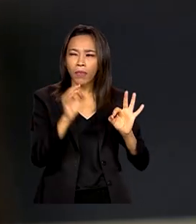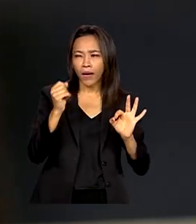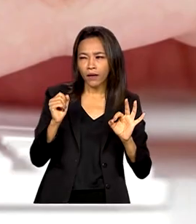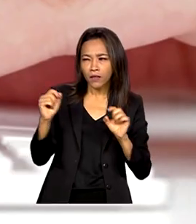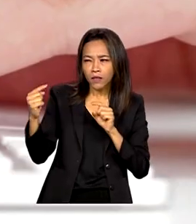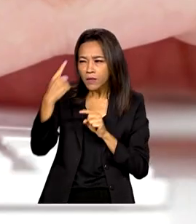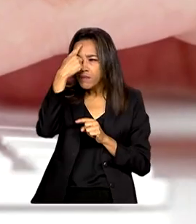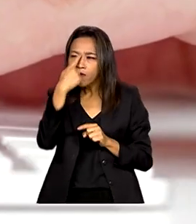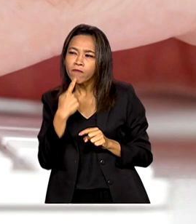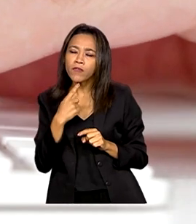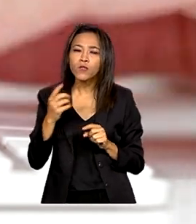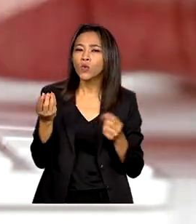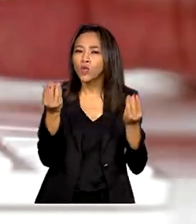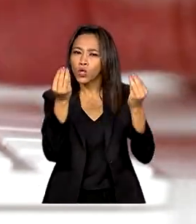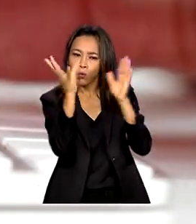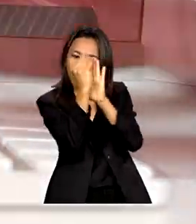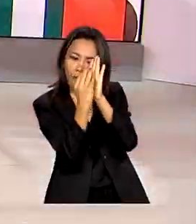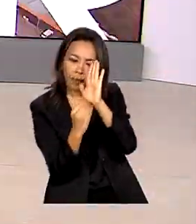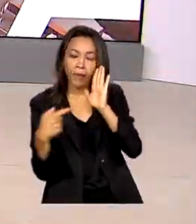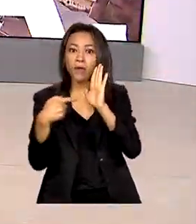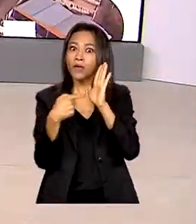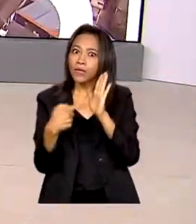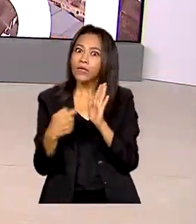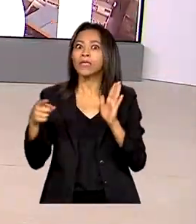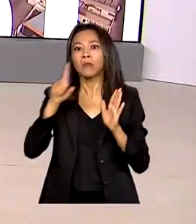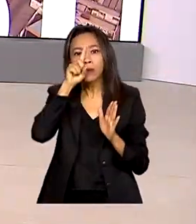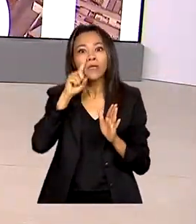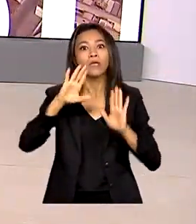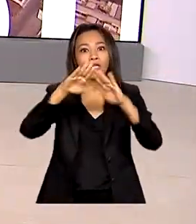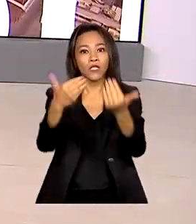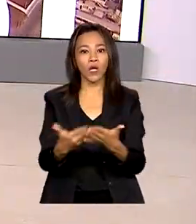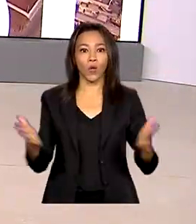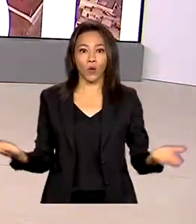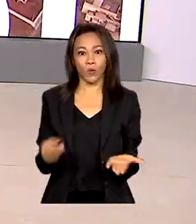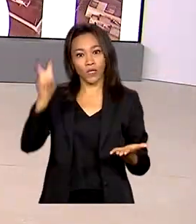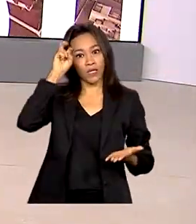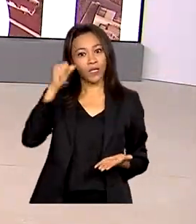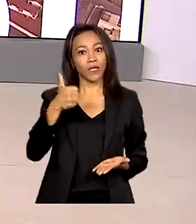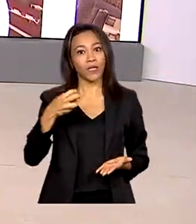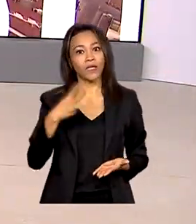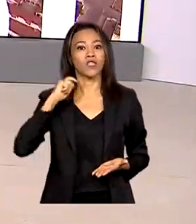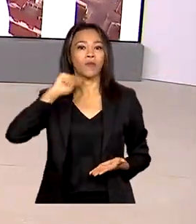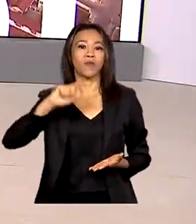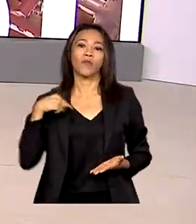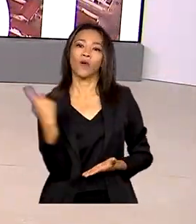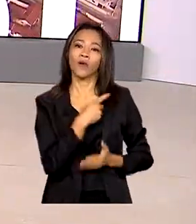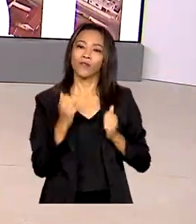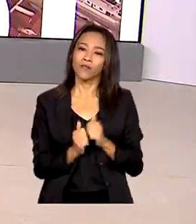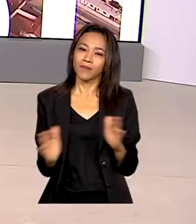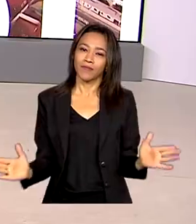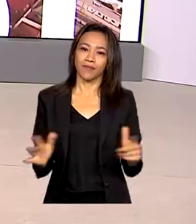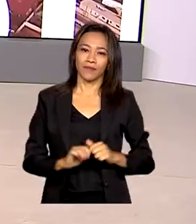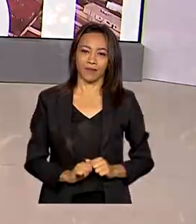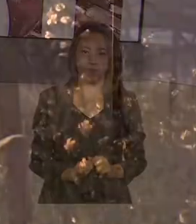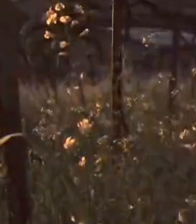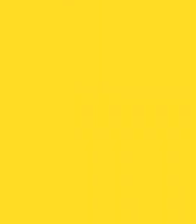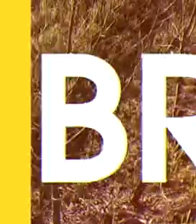e conteúdos de ameaça a escolas. Quinta-feira, 13 de abril, o Brasil em Dia já está no ar.